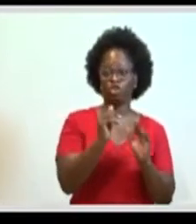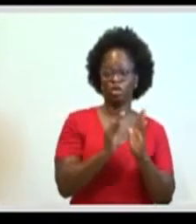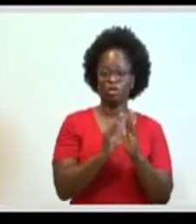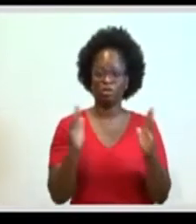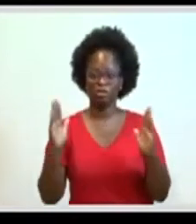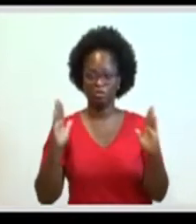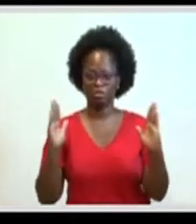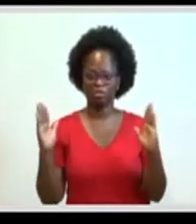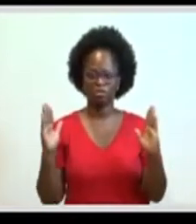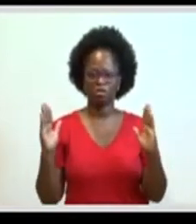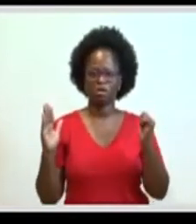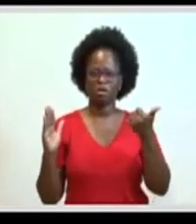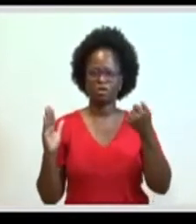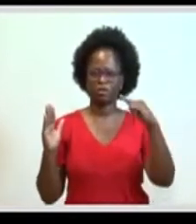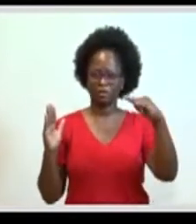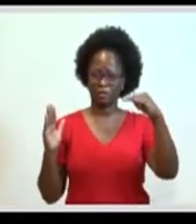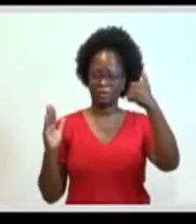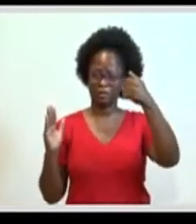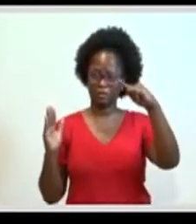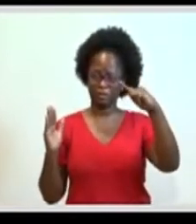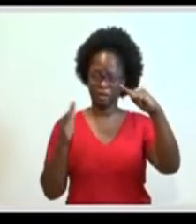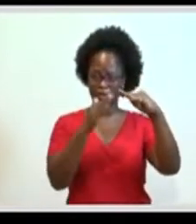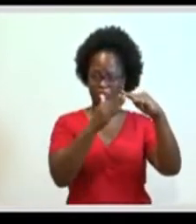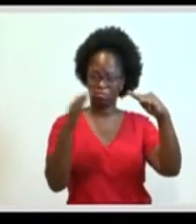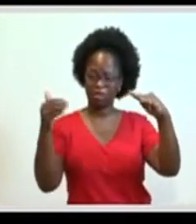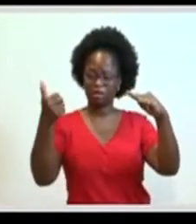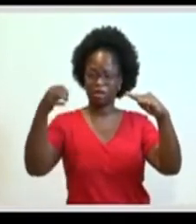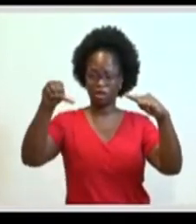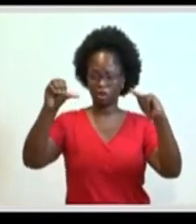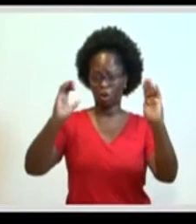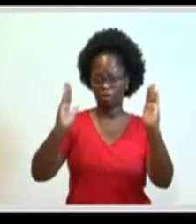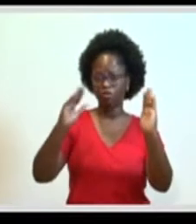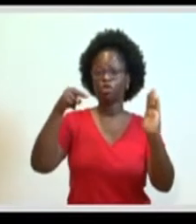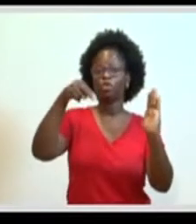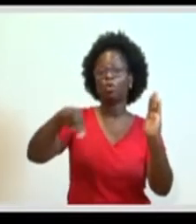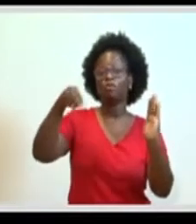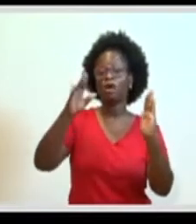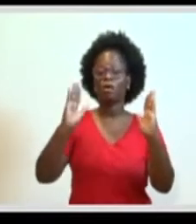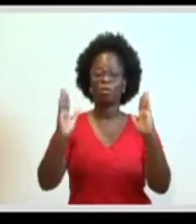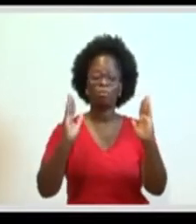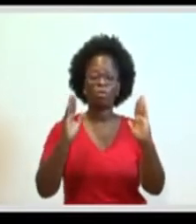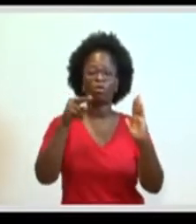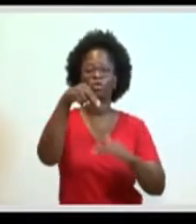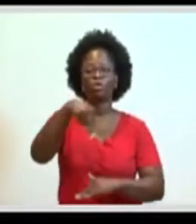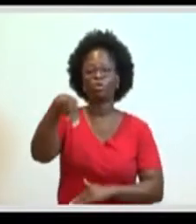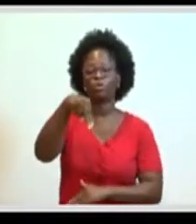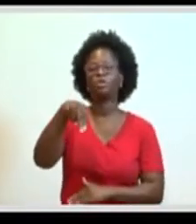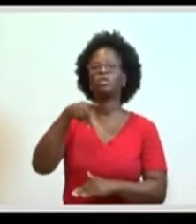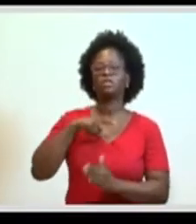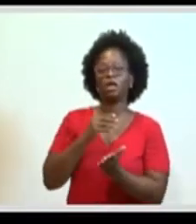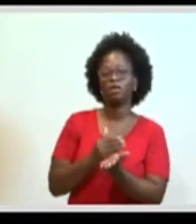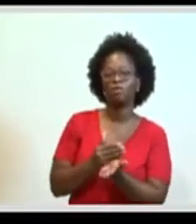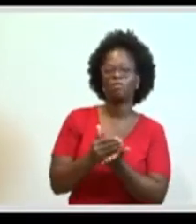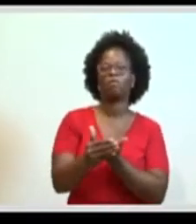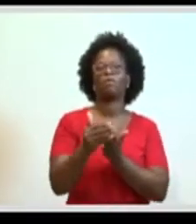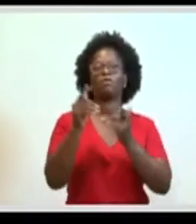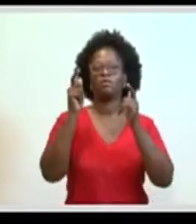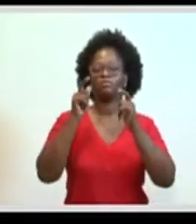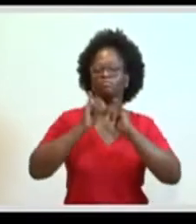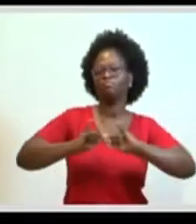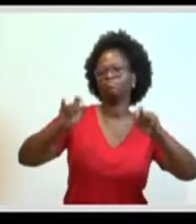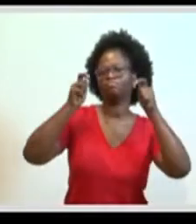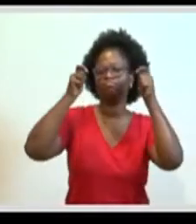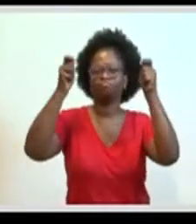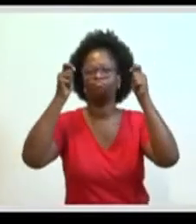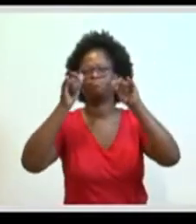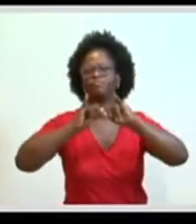17 e 19 de novembro, e teremos o início da nossa campanha